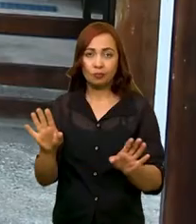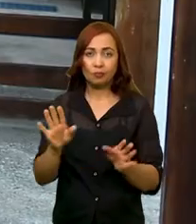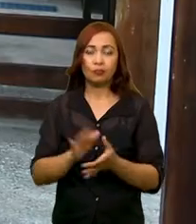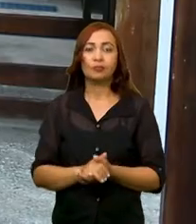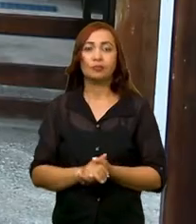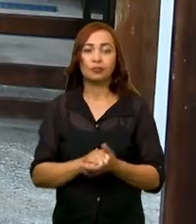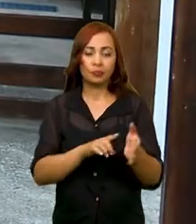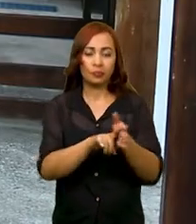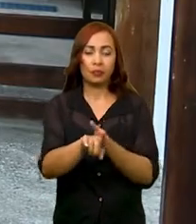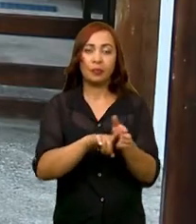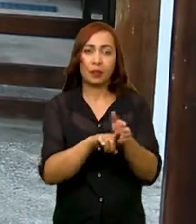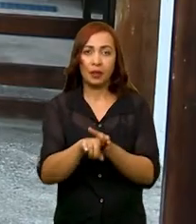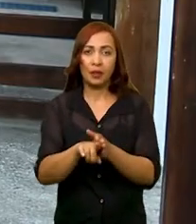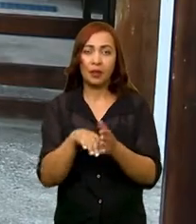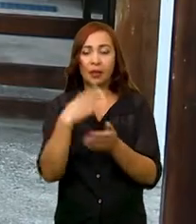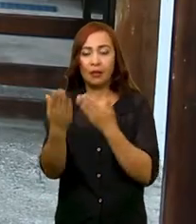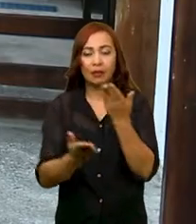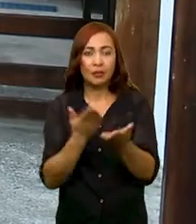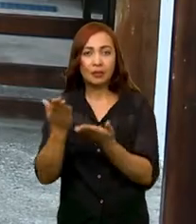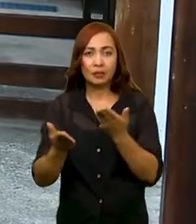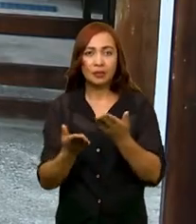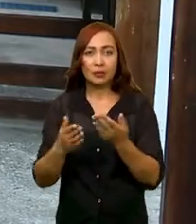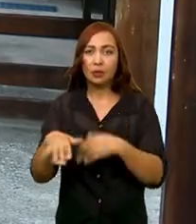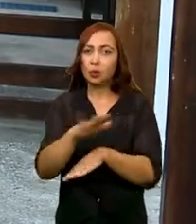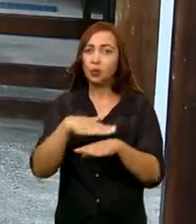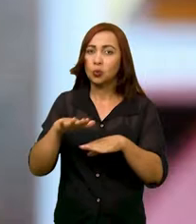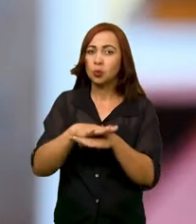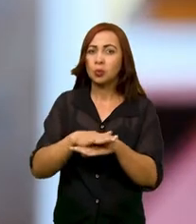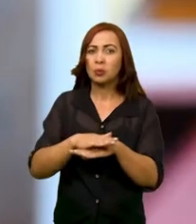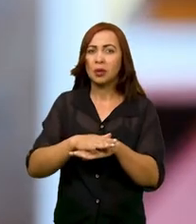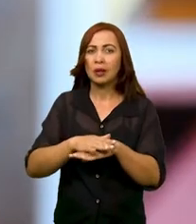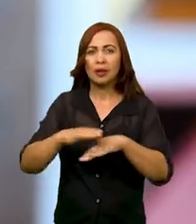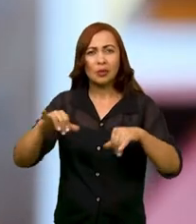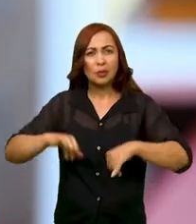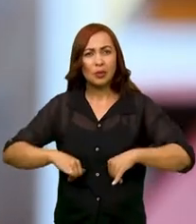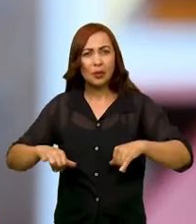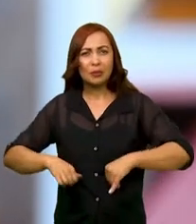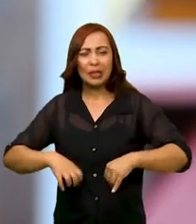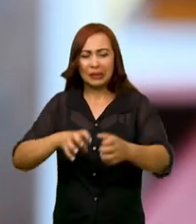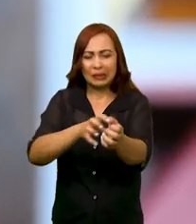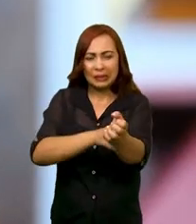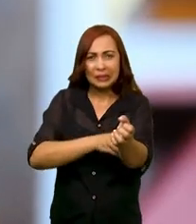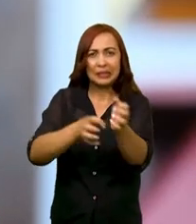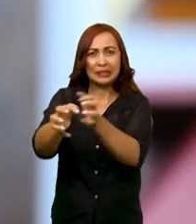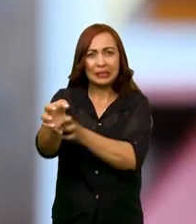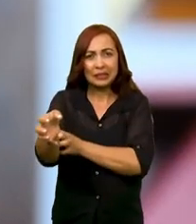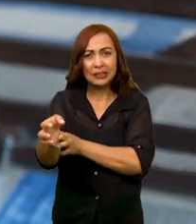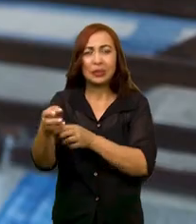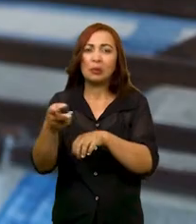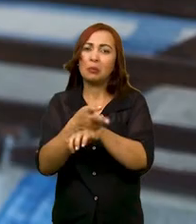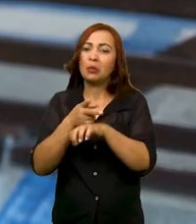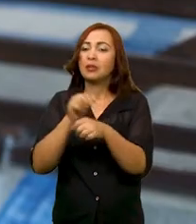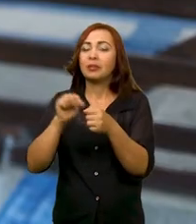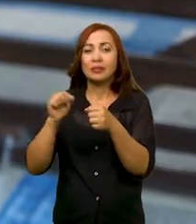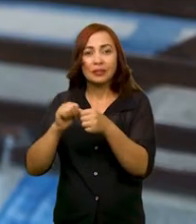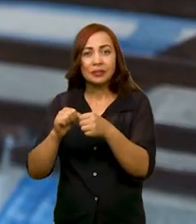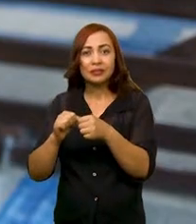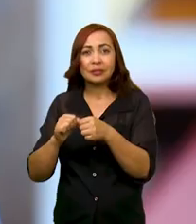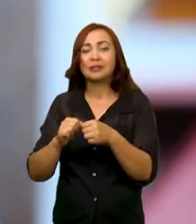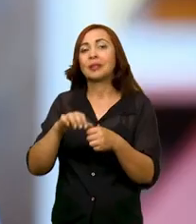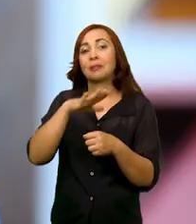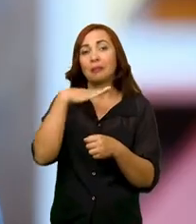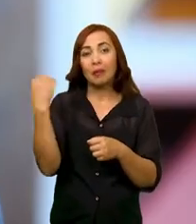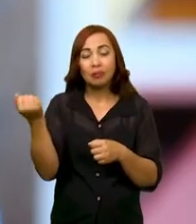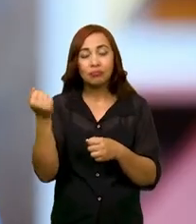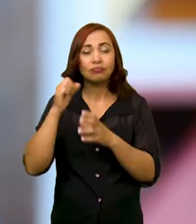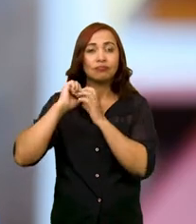A minha pesquisa se tratava sobre as automutilações no processo das tentativas de suicídio. Foi utilizado